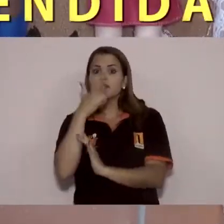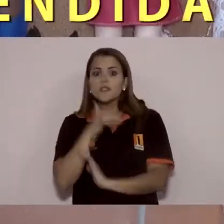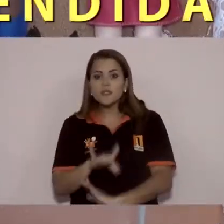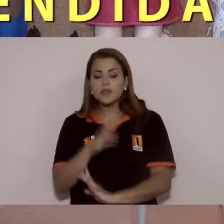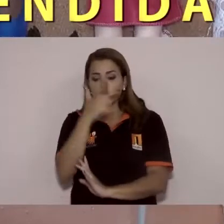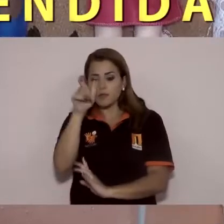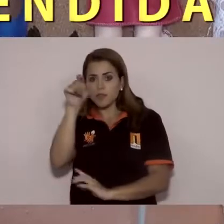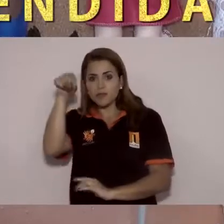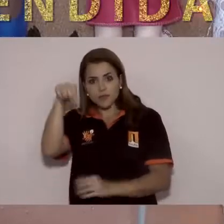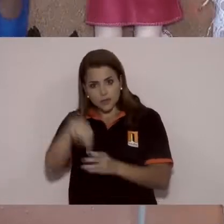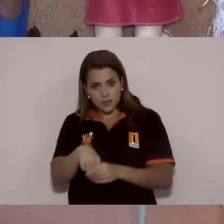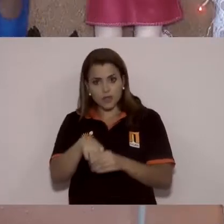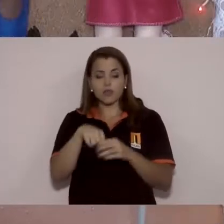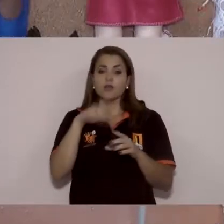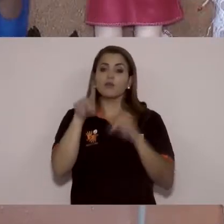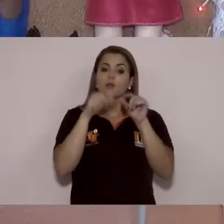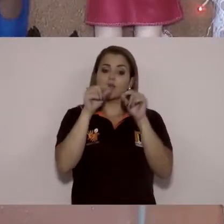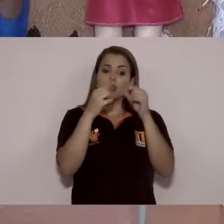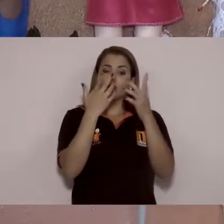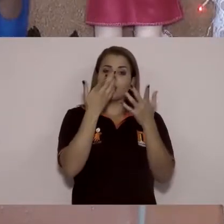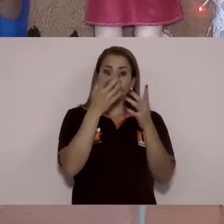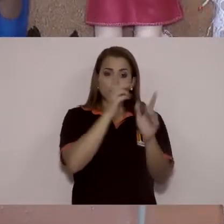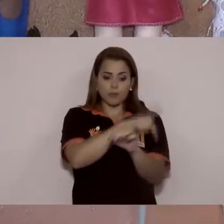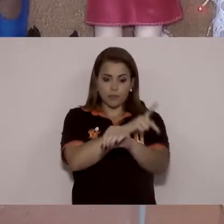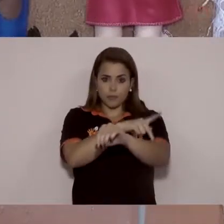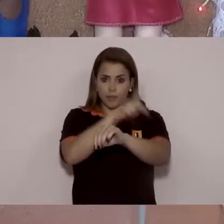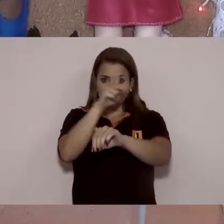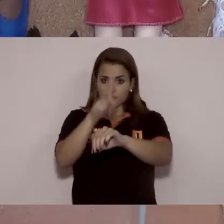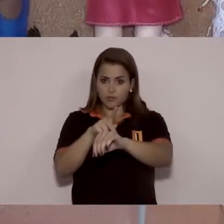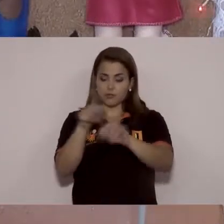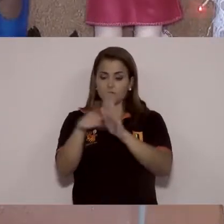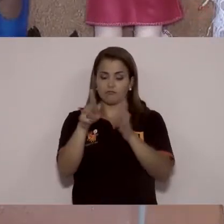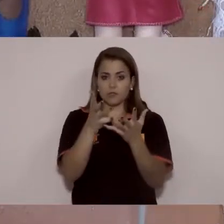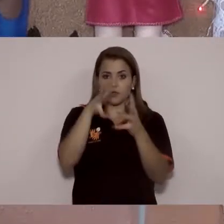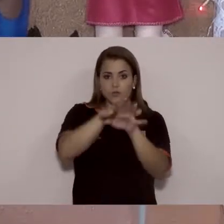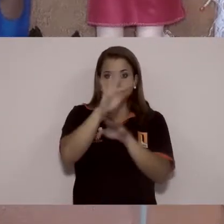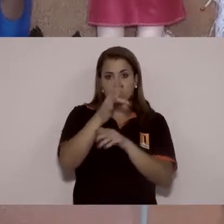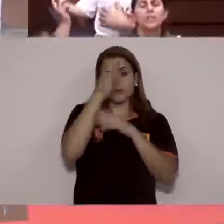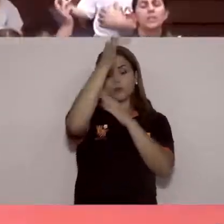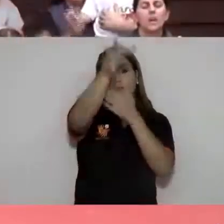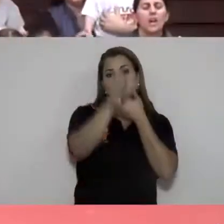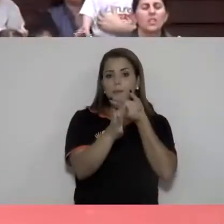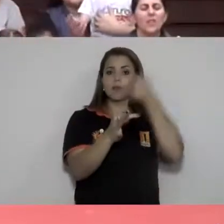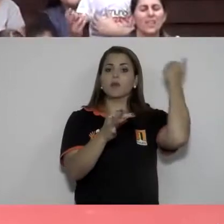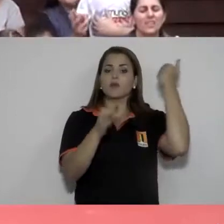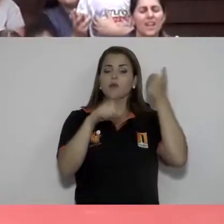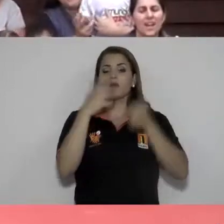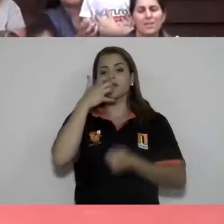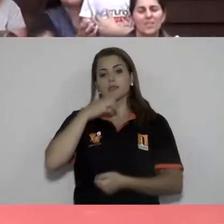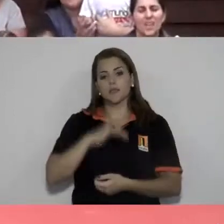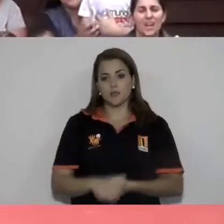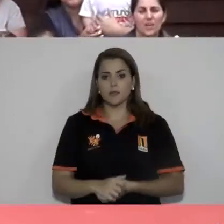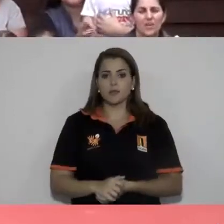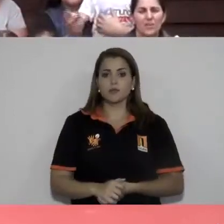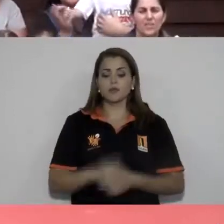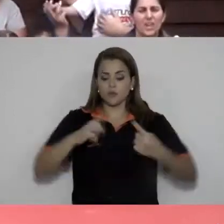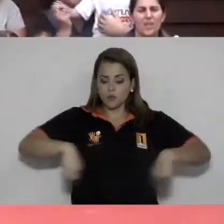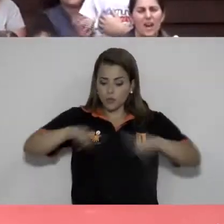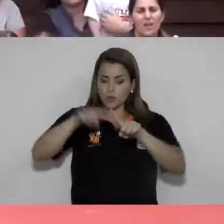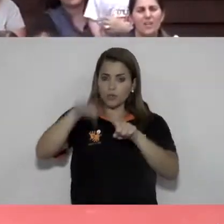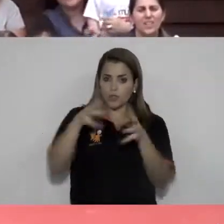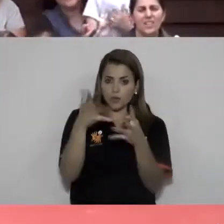crianças, oferecendo uma pedagogia inclusiva e um futuro melhor para as nossas crianças. Nós fazemos a